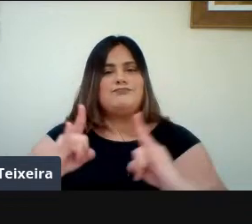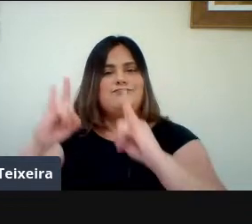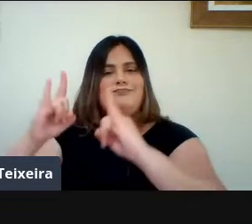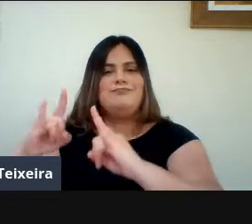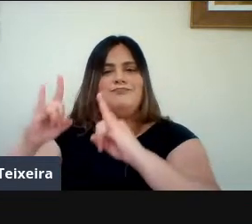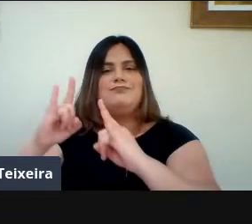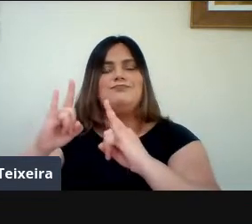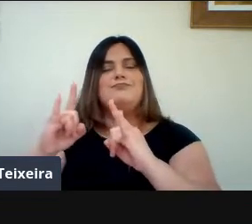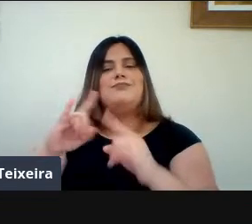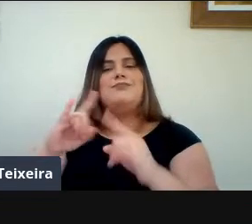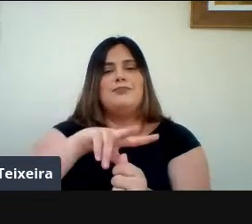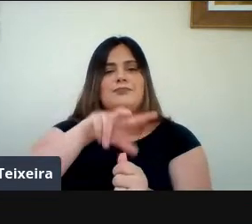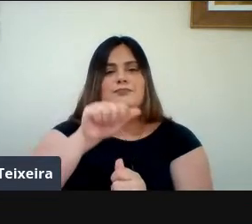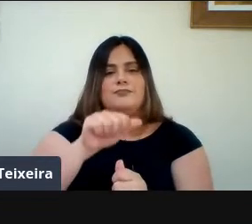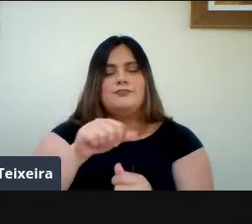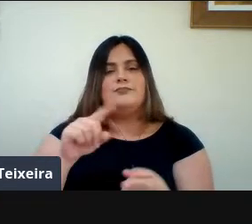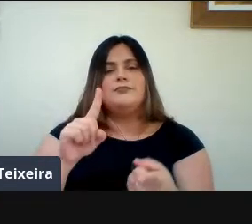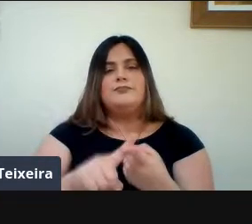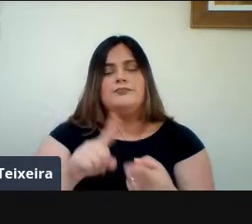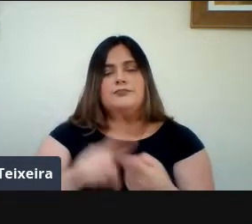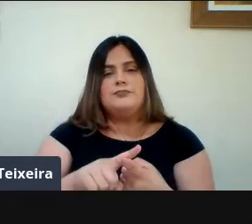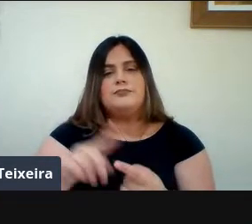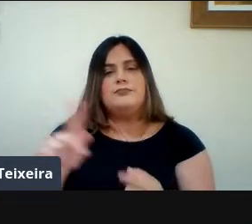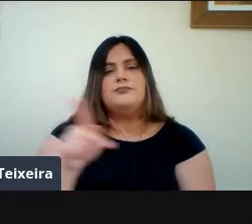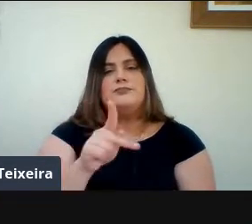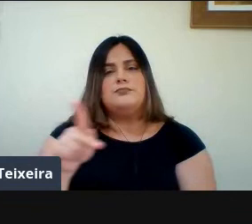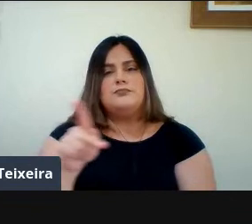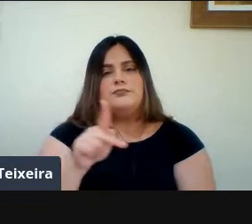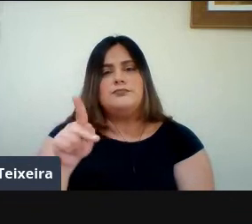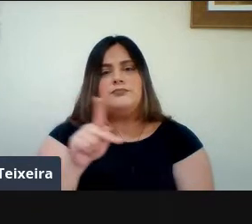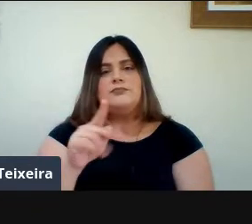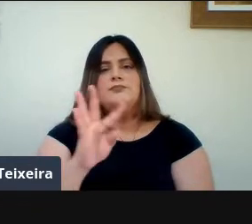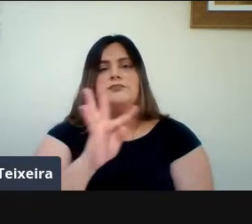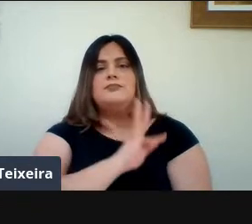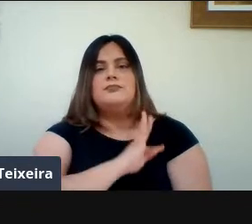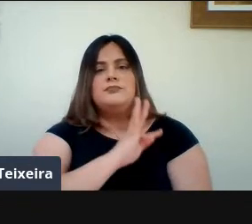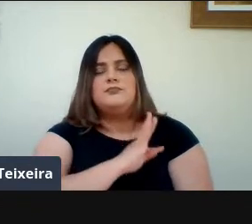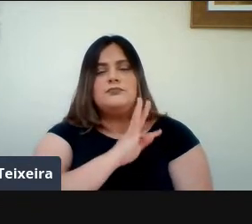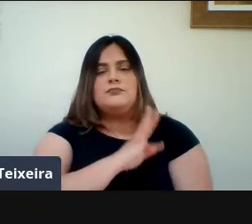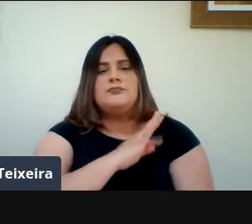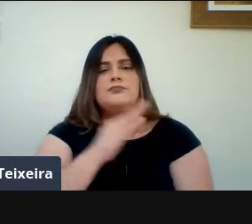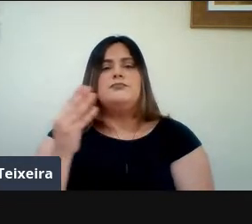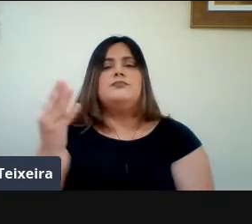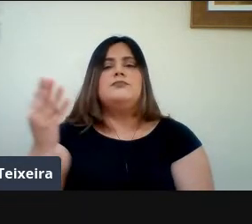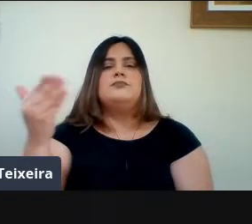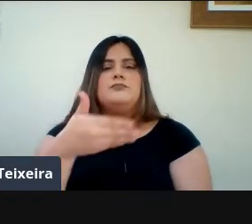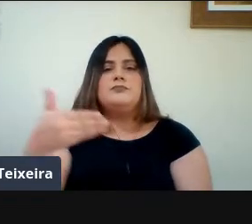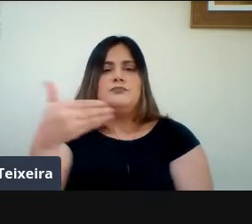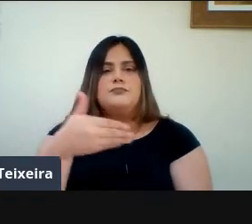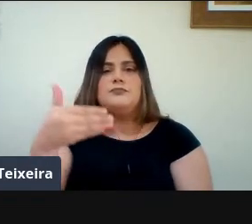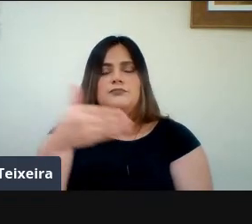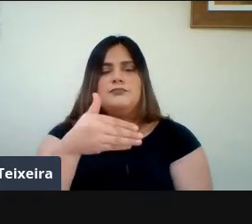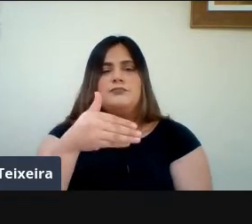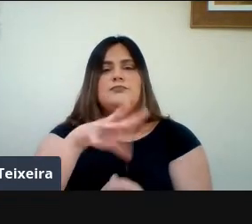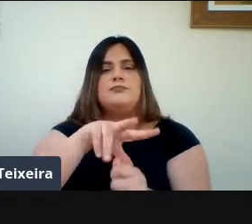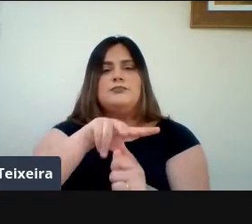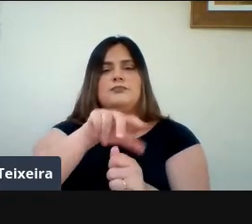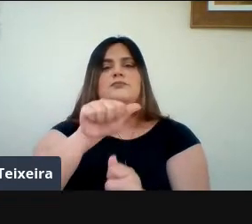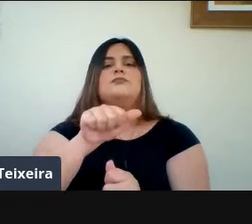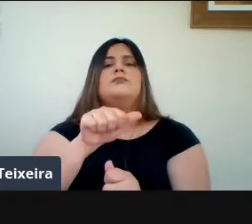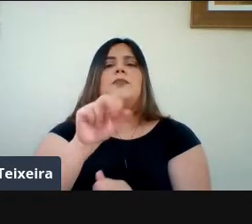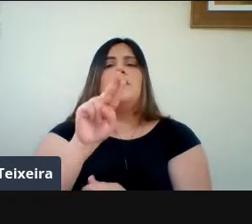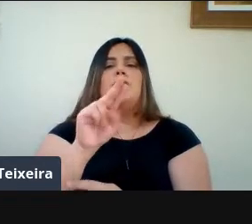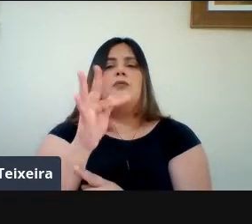Com Nossos Técnicos Nossos Professores E Todos Aqueles Que Fazem A Universidade Federal Rural A Universidade Federal Do Agrécio De Pernambuco